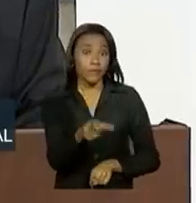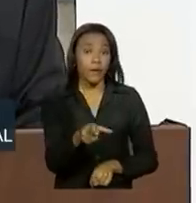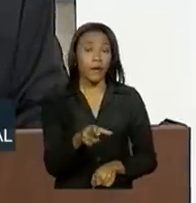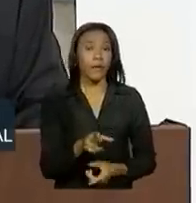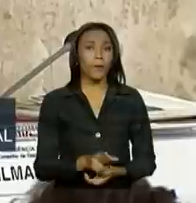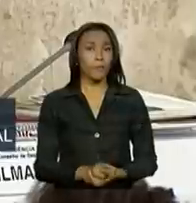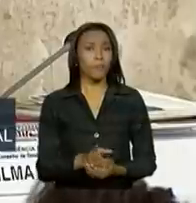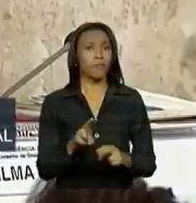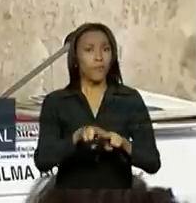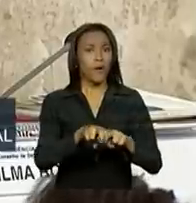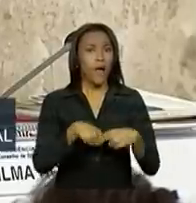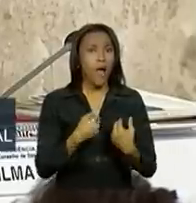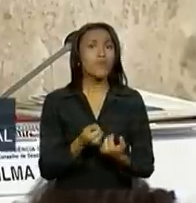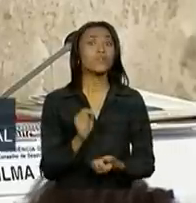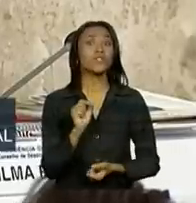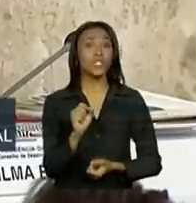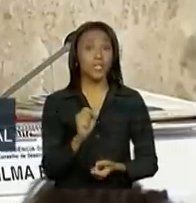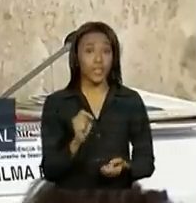exportações,